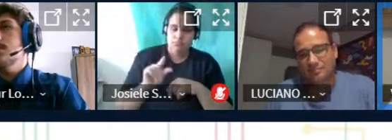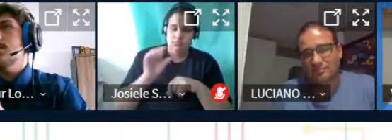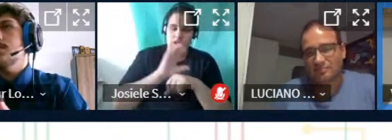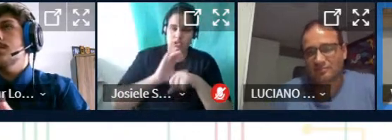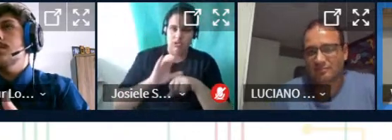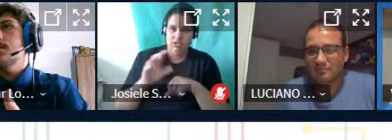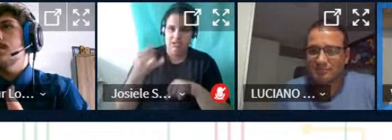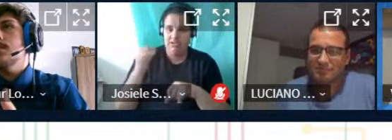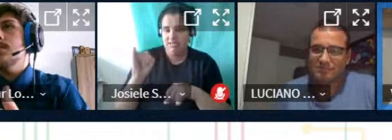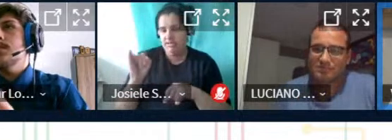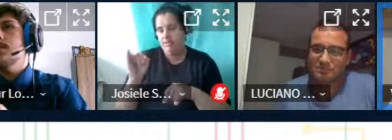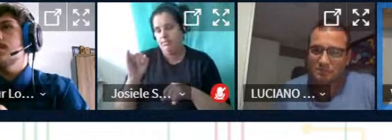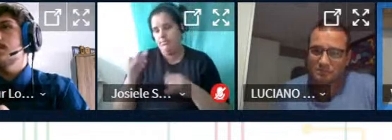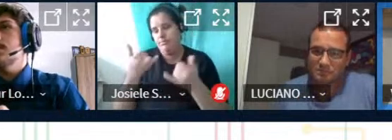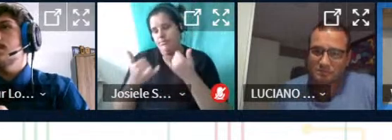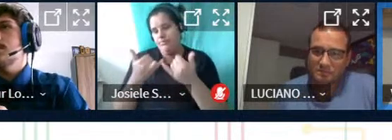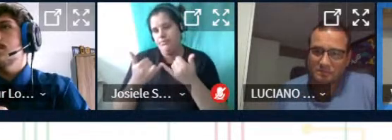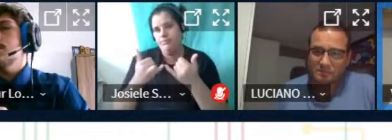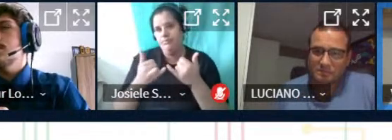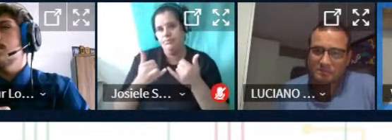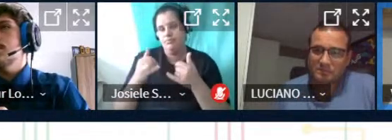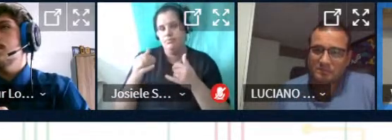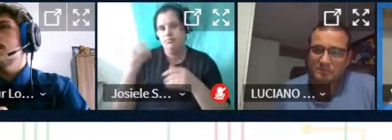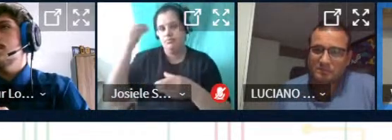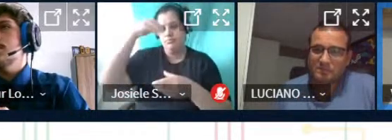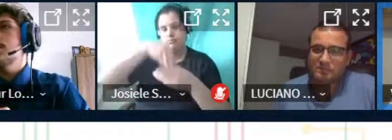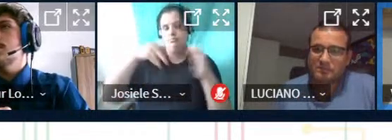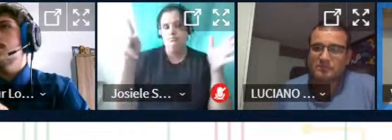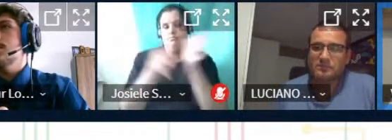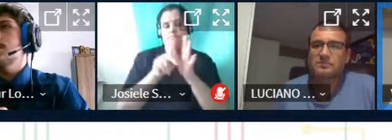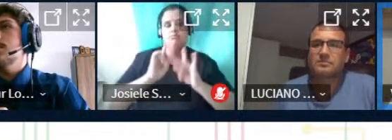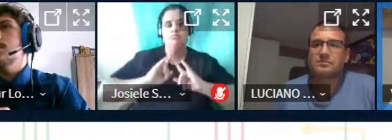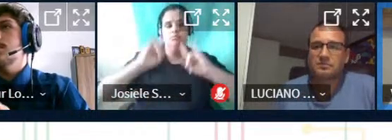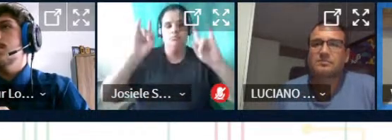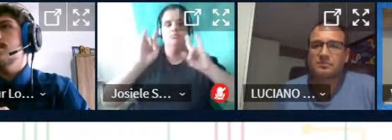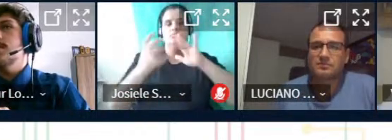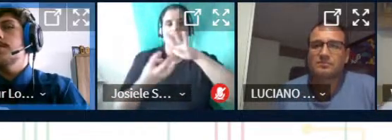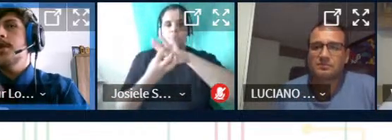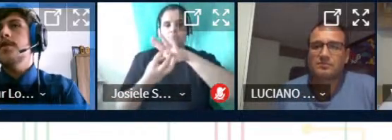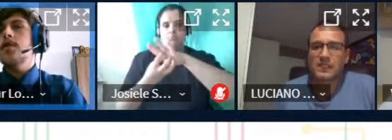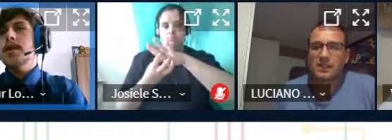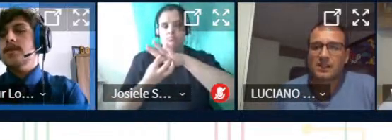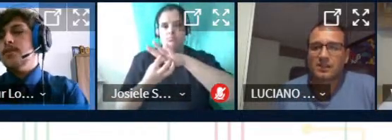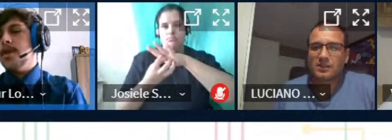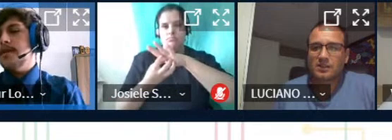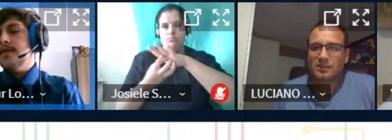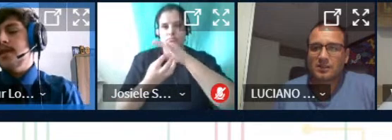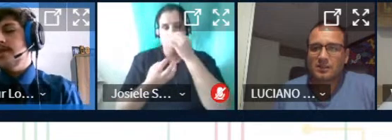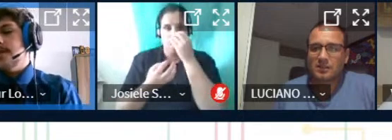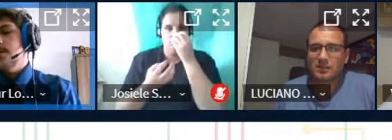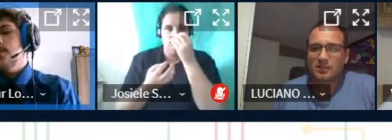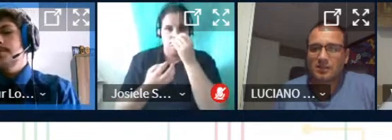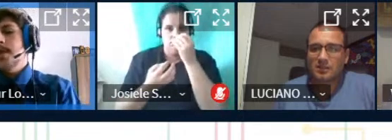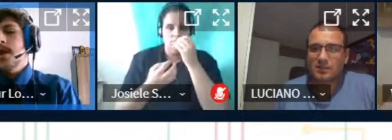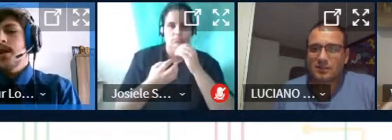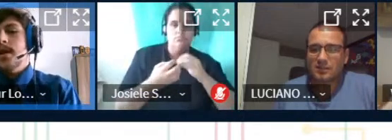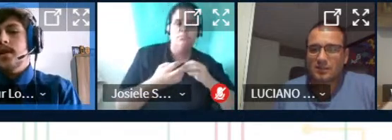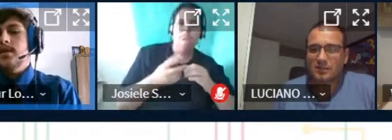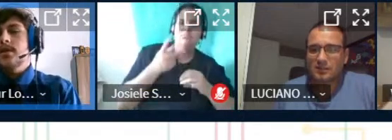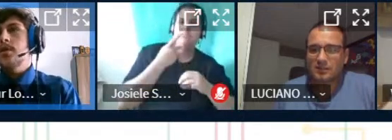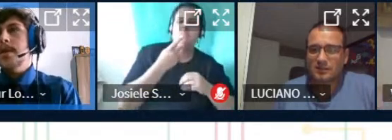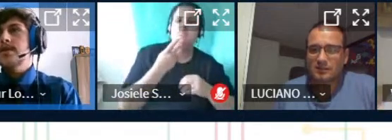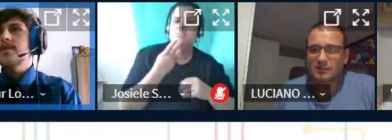conseguiria se a gente estivesse dentro dos nossos muros do campus Rio Grande eu vou comentar sobre o que a Vanessa falou